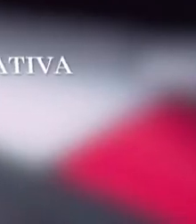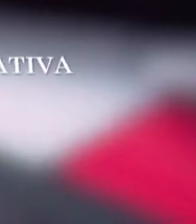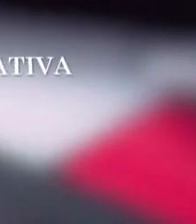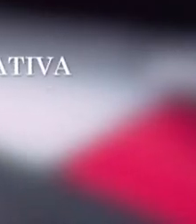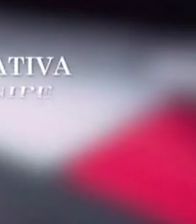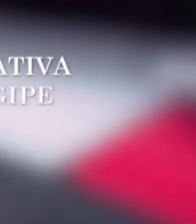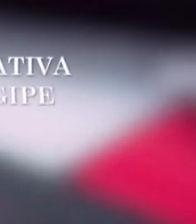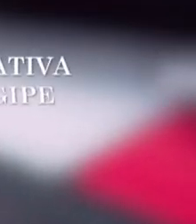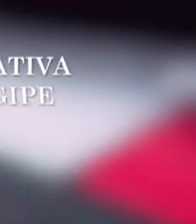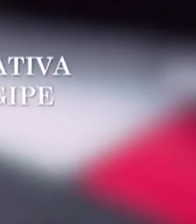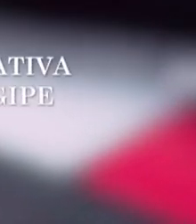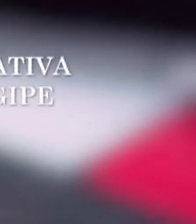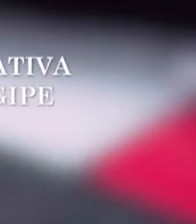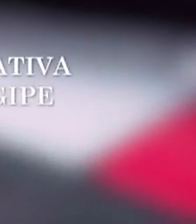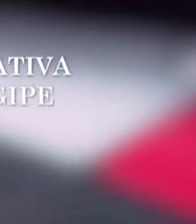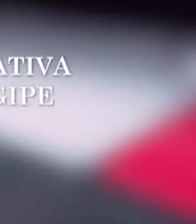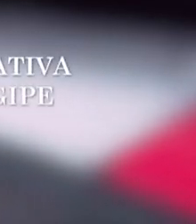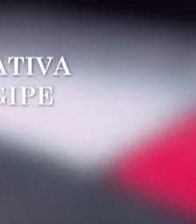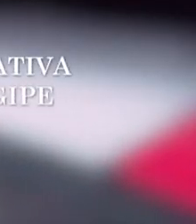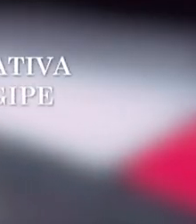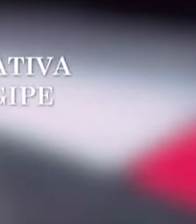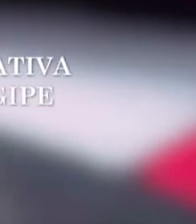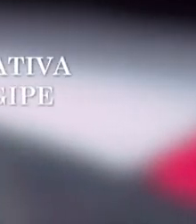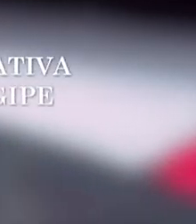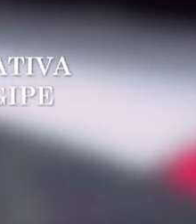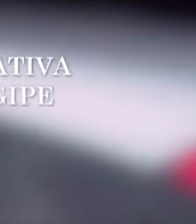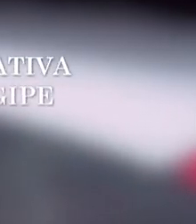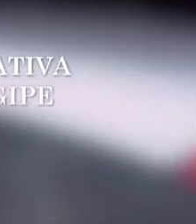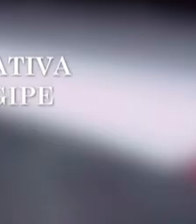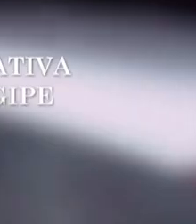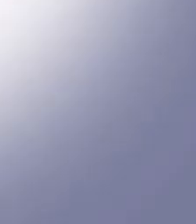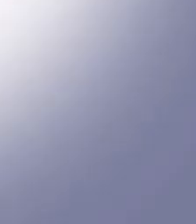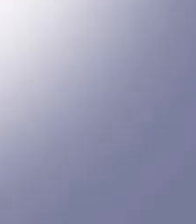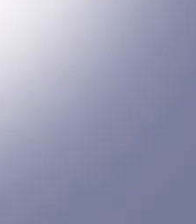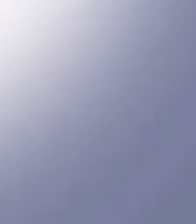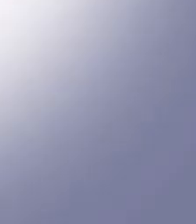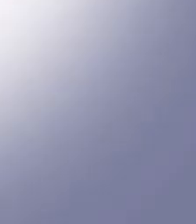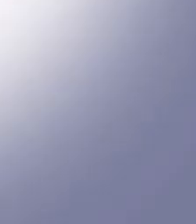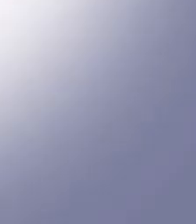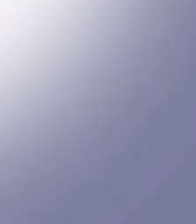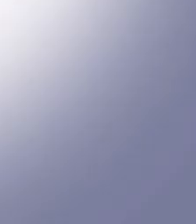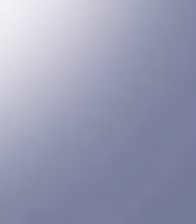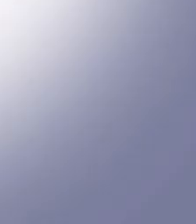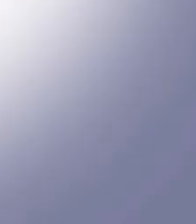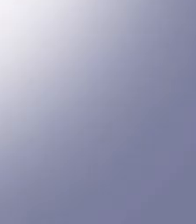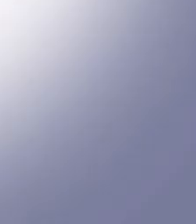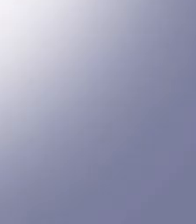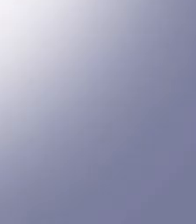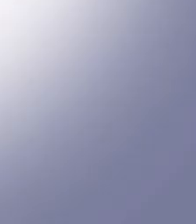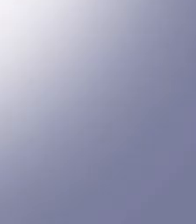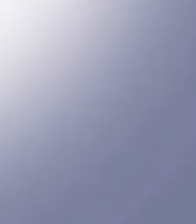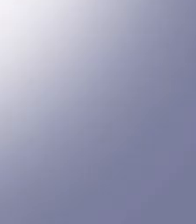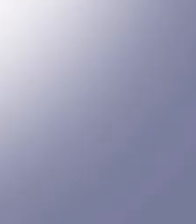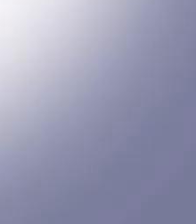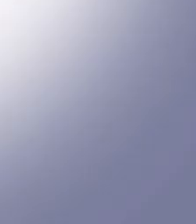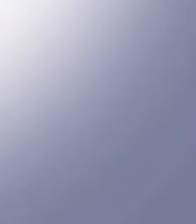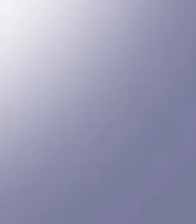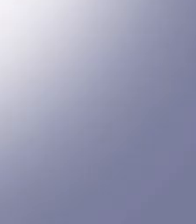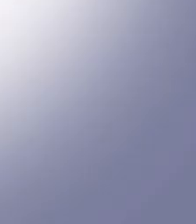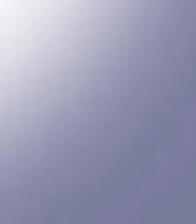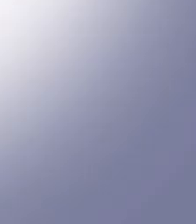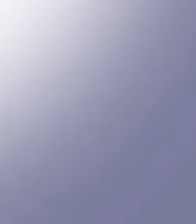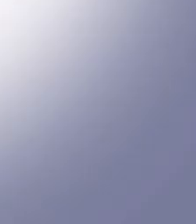Legislativa de Sergipe. Uma casa segura é você quem faz. Todo projeto que chega à Assembleia